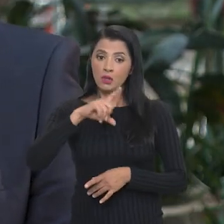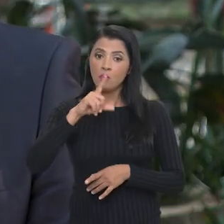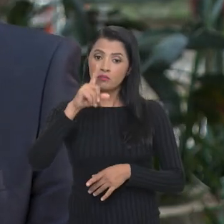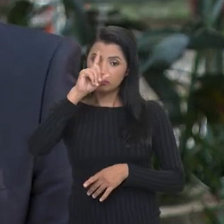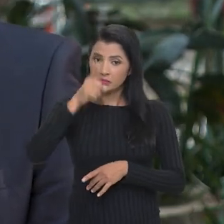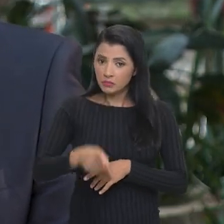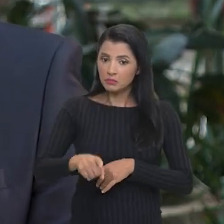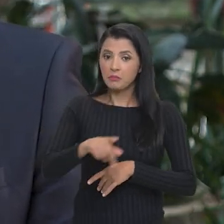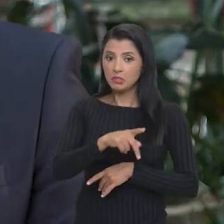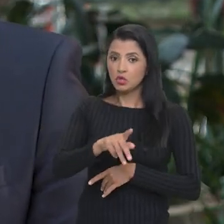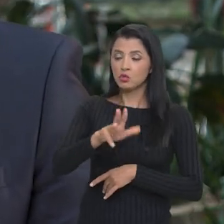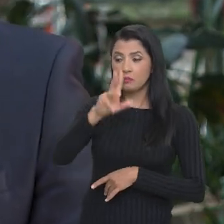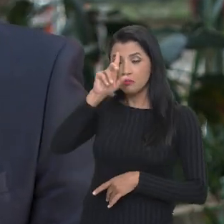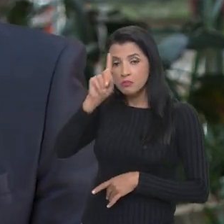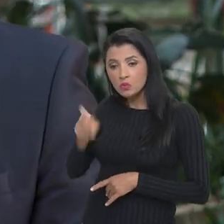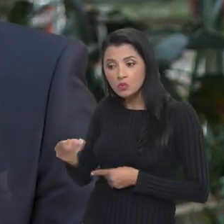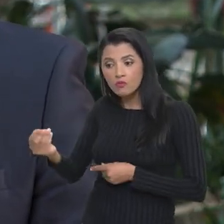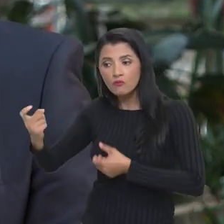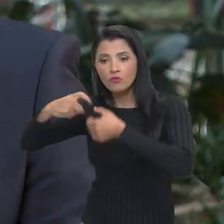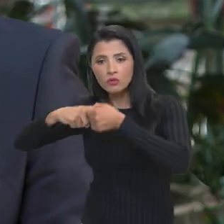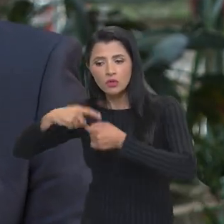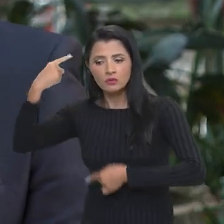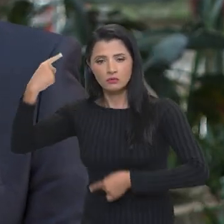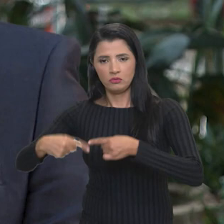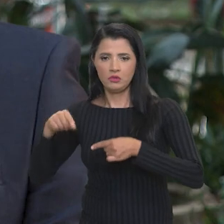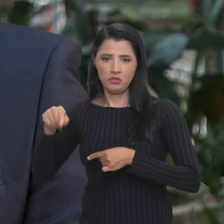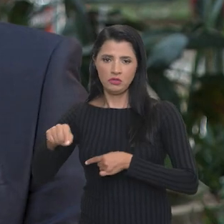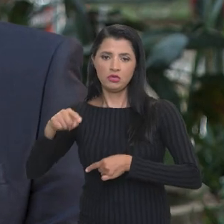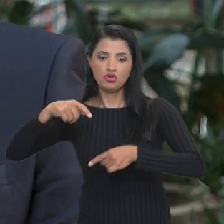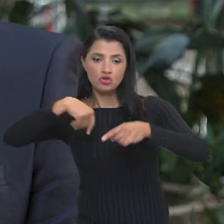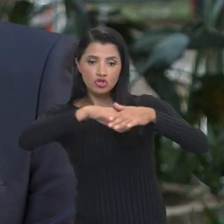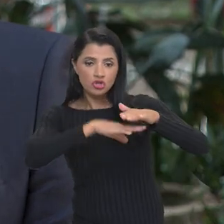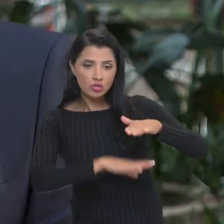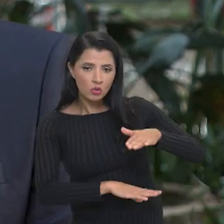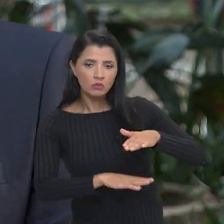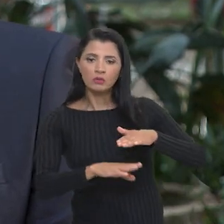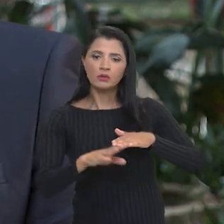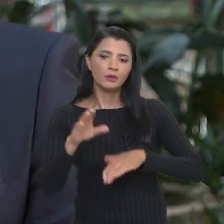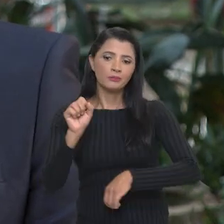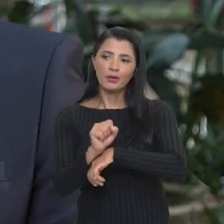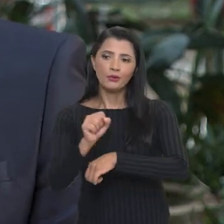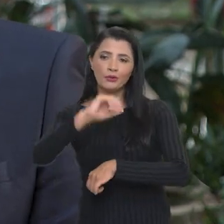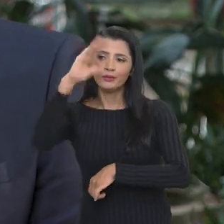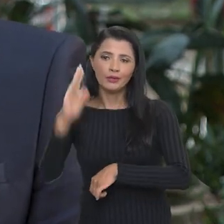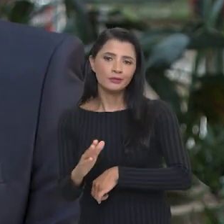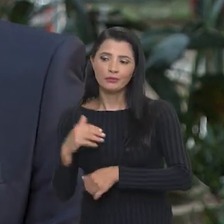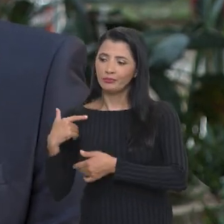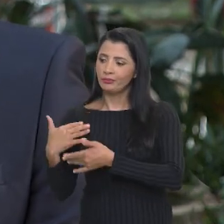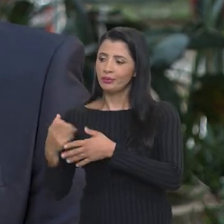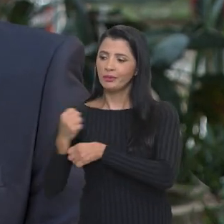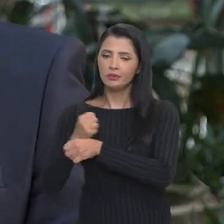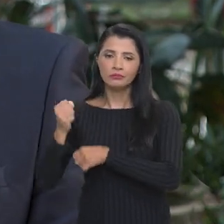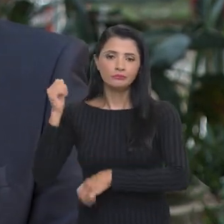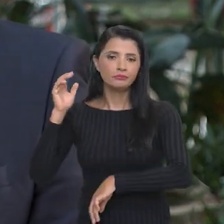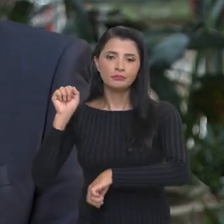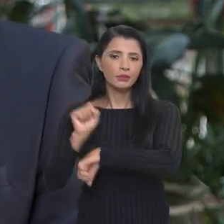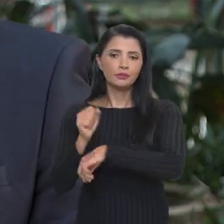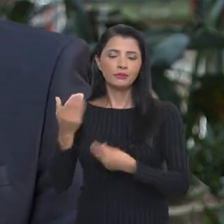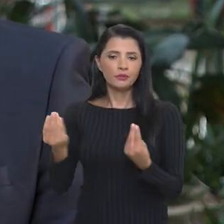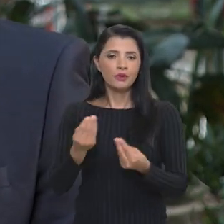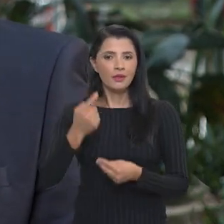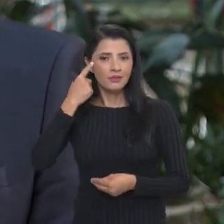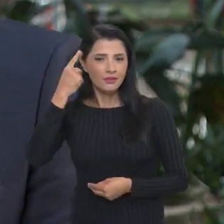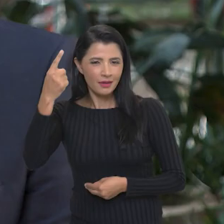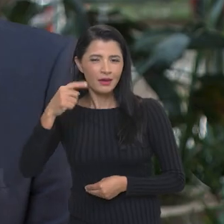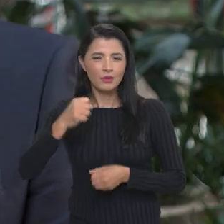públicos. O Brasil deixou de fazer estoques públicos nos últimos anos. Para vocês terem uma ideia, em 2012 o Brasil tinha um milhão de